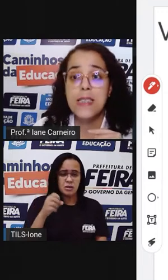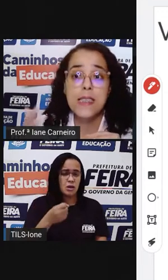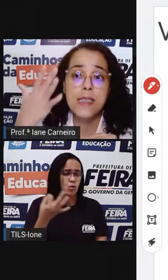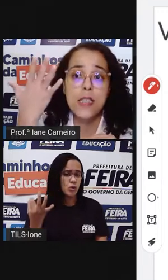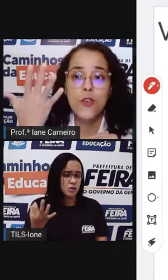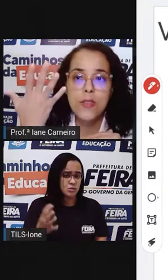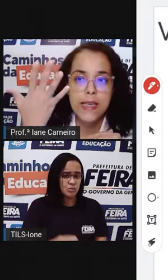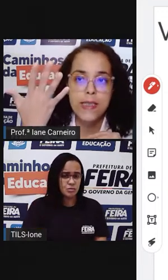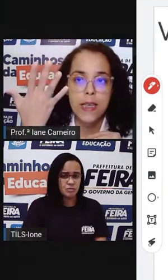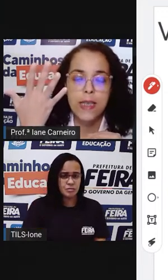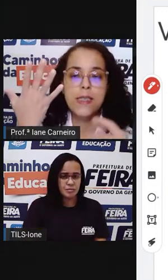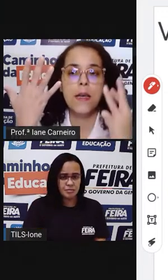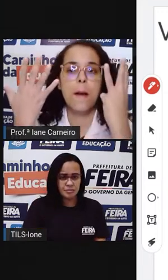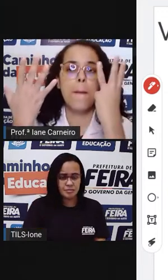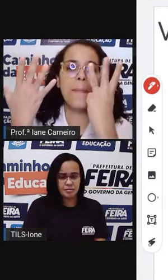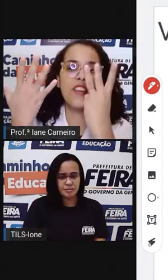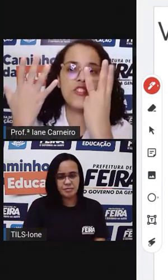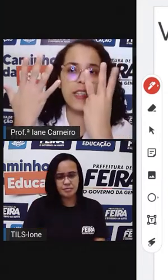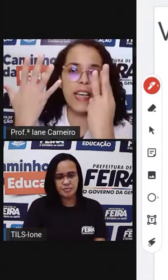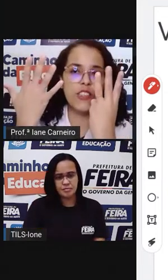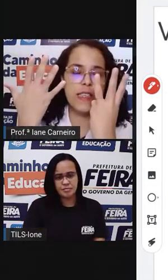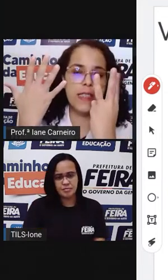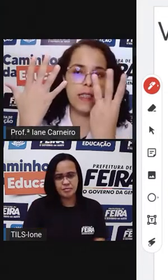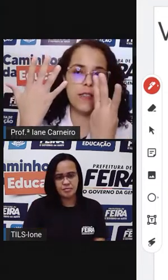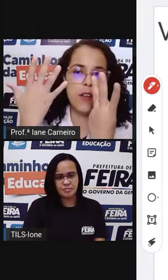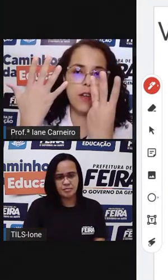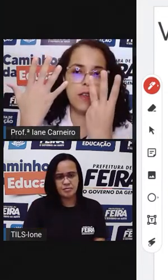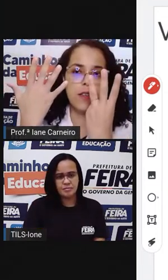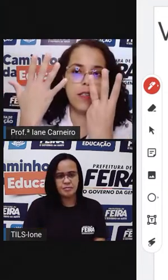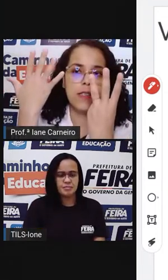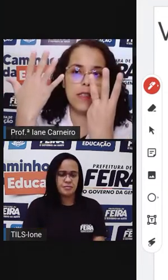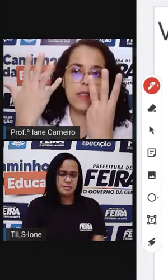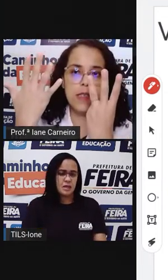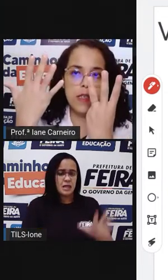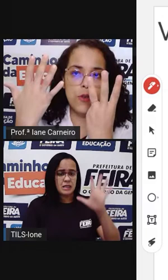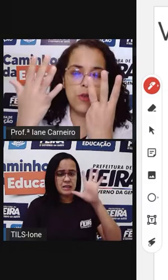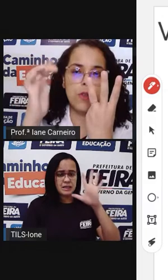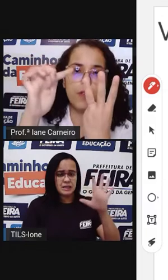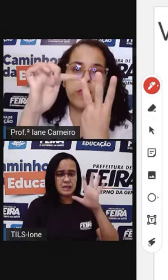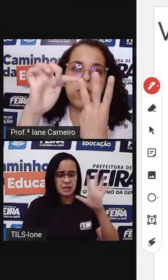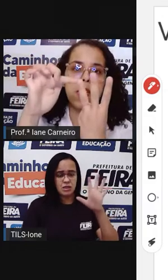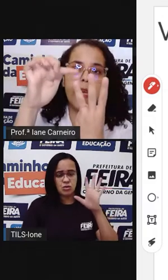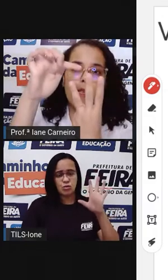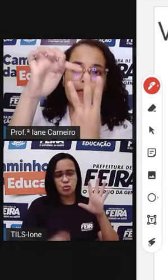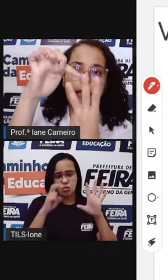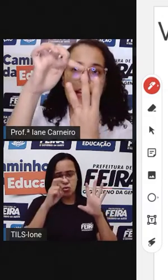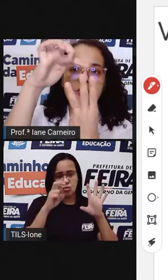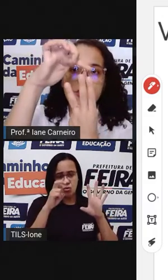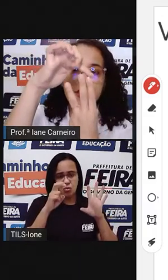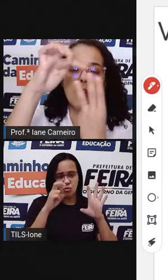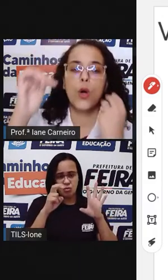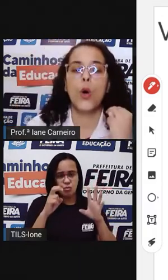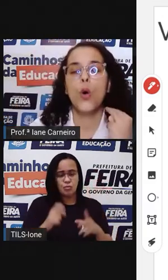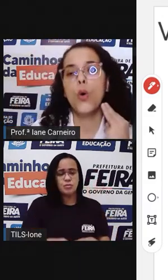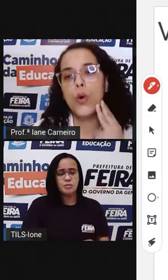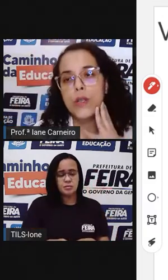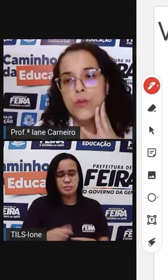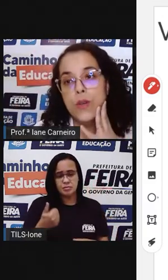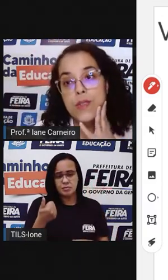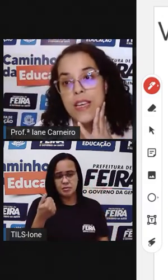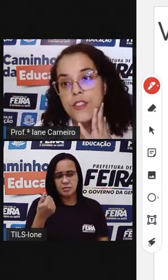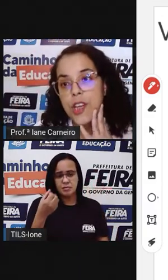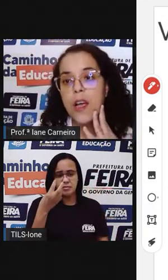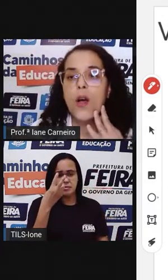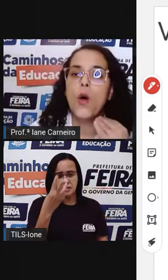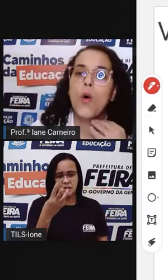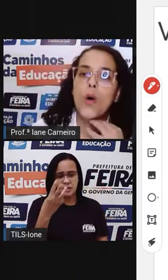Você tem 5 dezenas, mais 3 dezenas, ó. 5, 6, 7, 8.